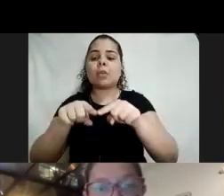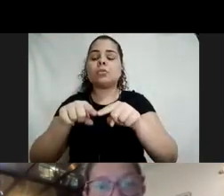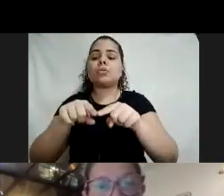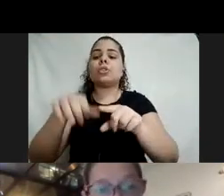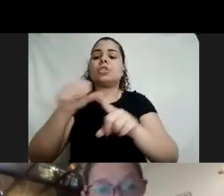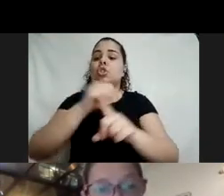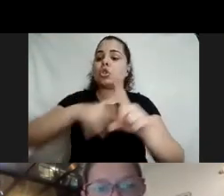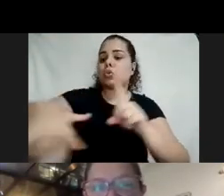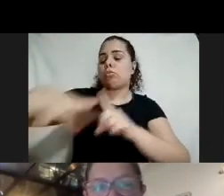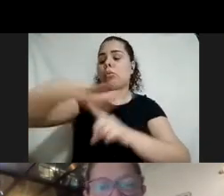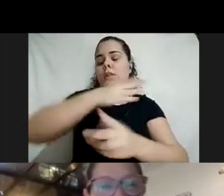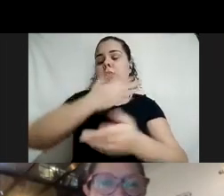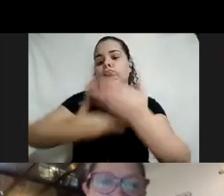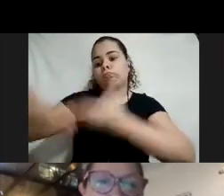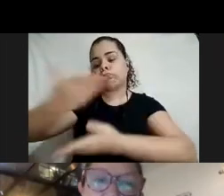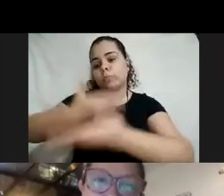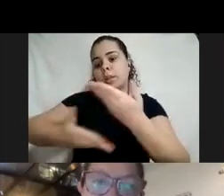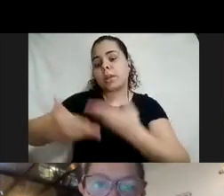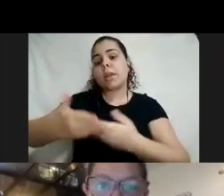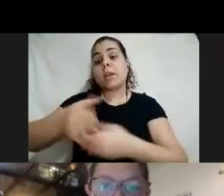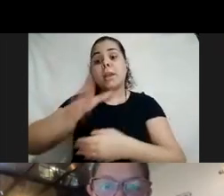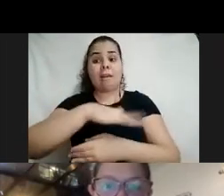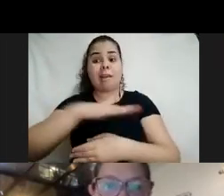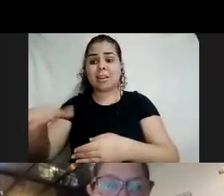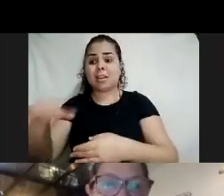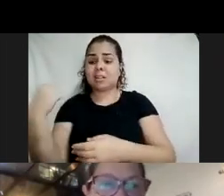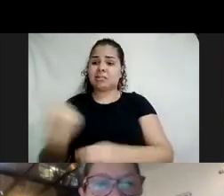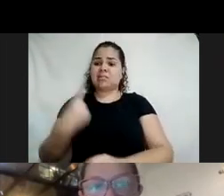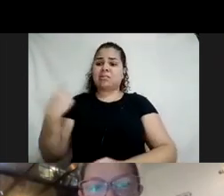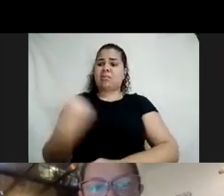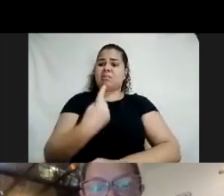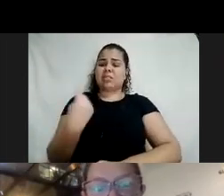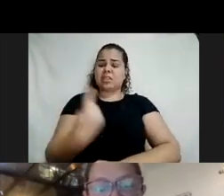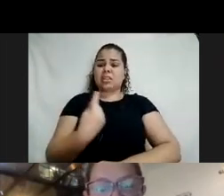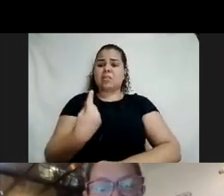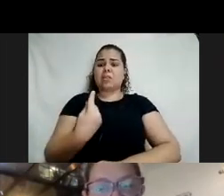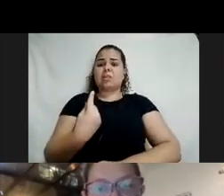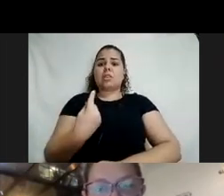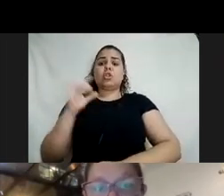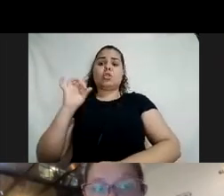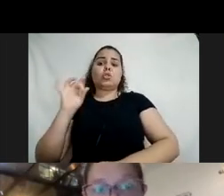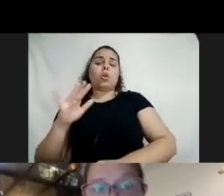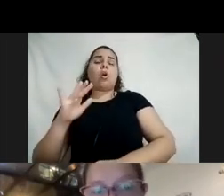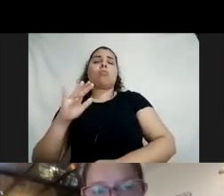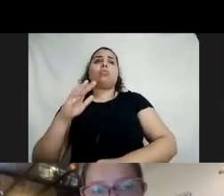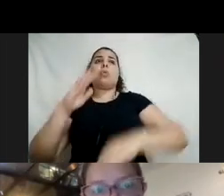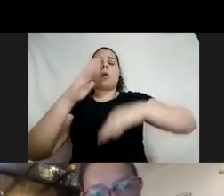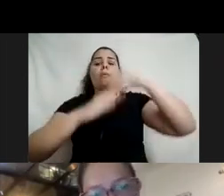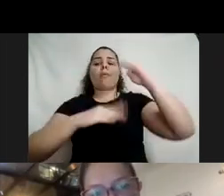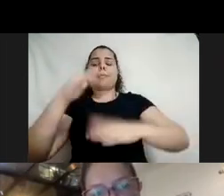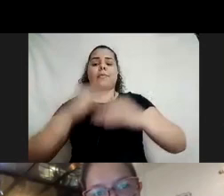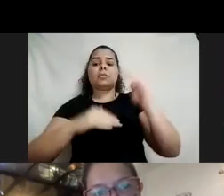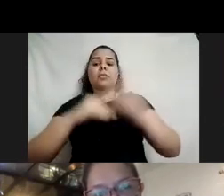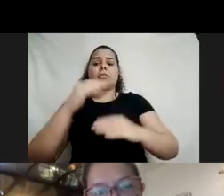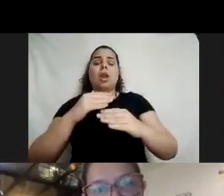que tem em comum, a criança no fundo da sala, ela, com a mediadora, ela não está incluída,